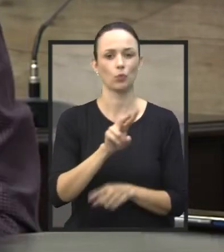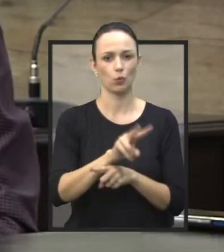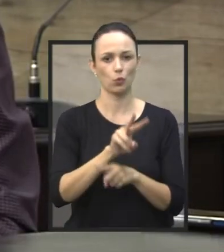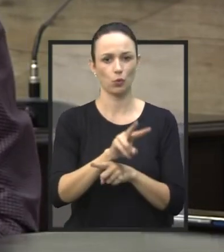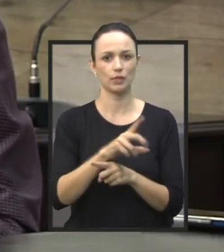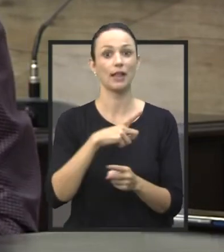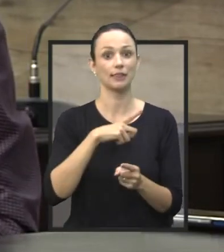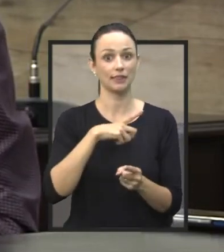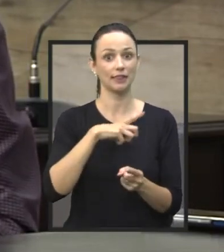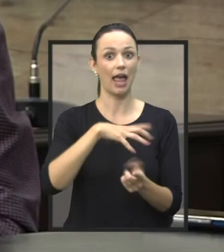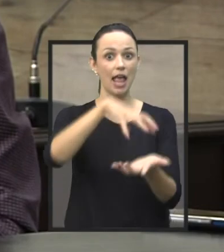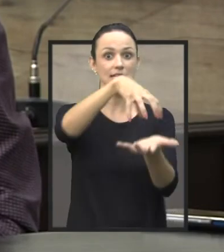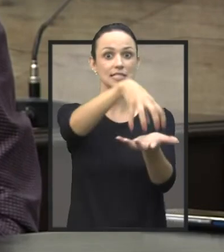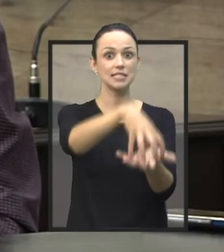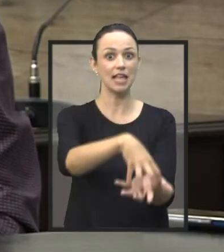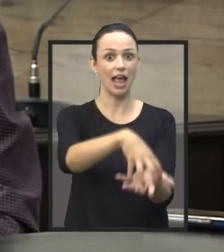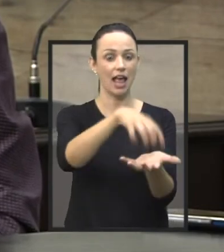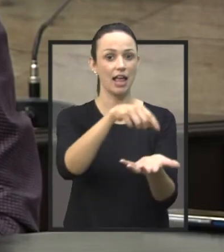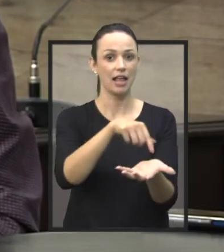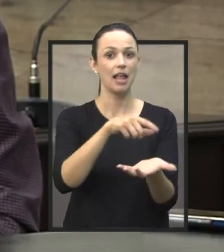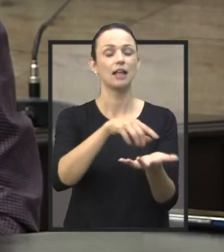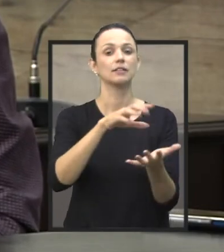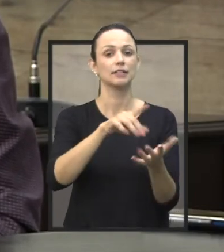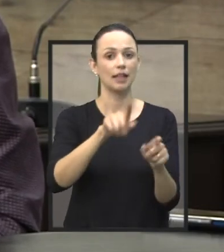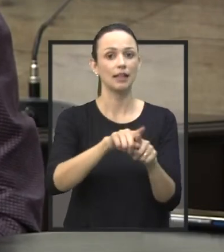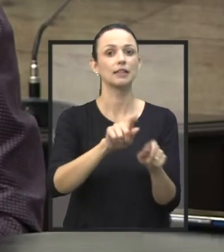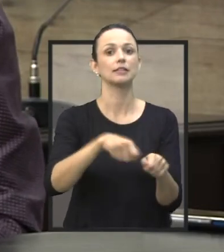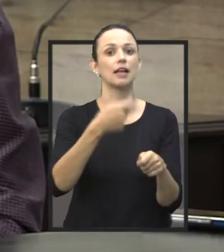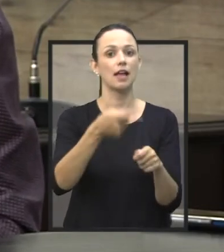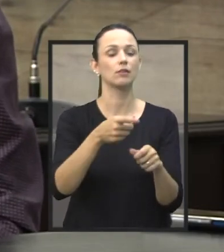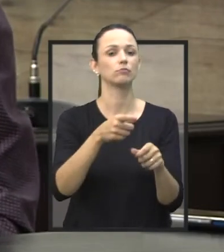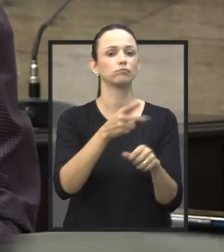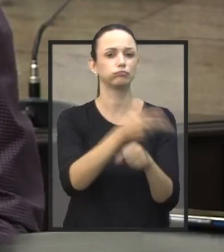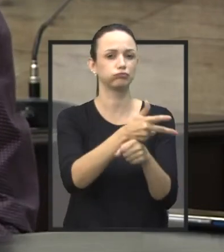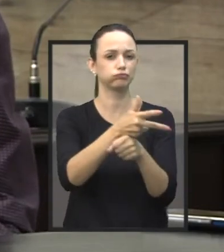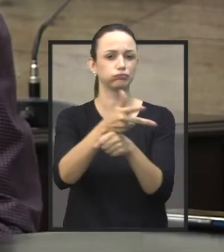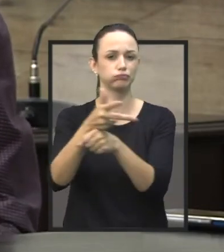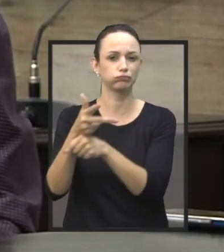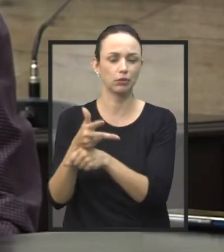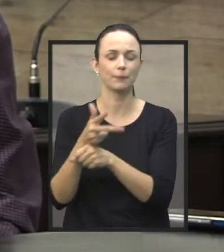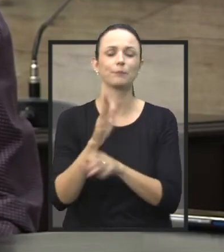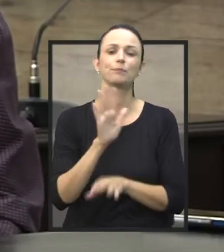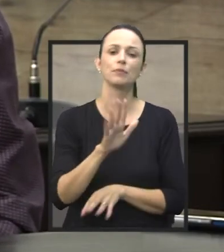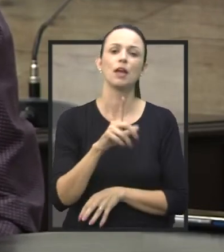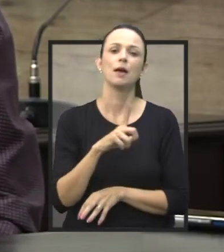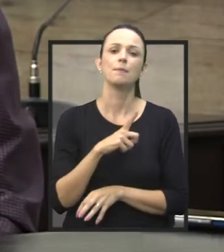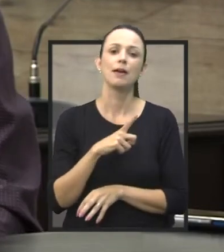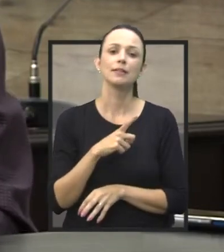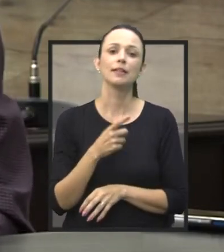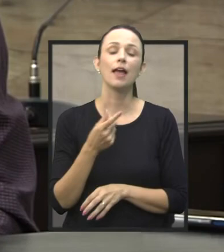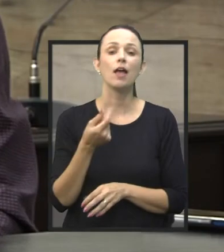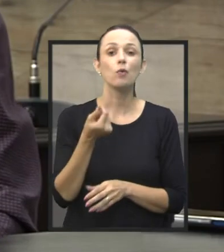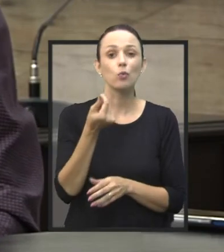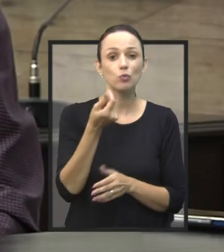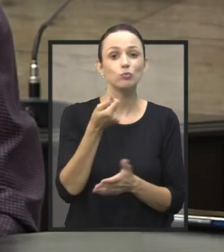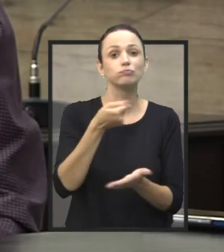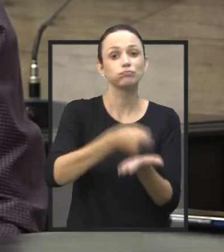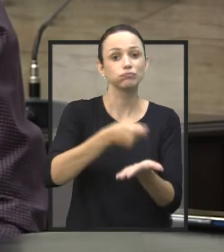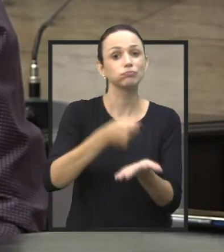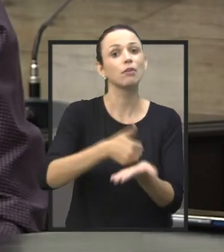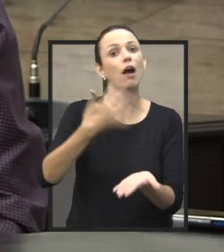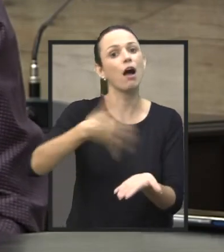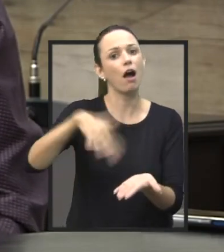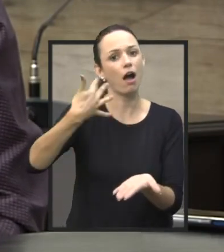todo esse sistema de monitoramento. Só que existe um custo bastante alto, inclusive para a